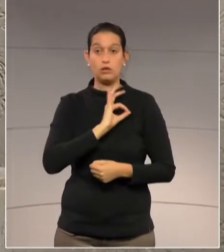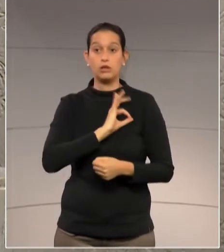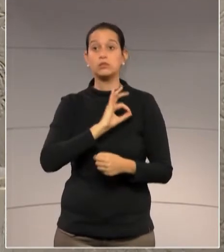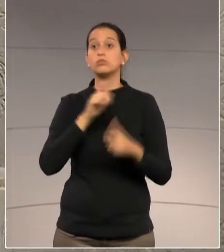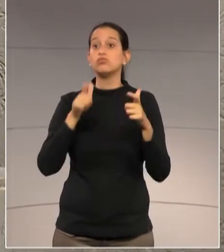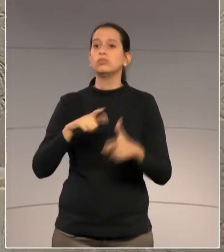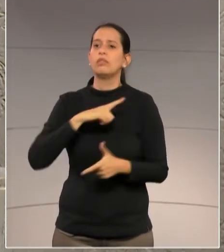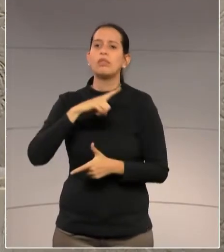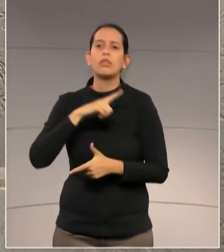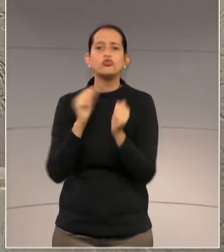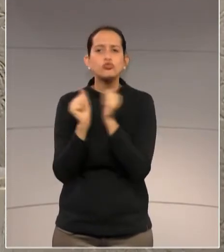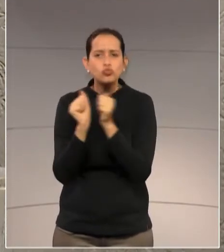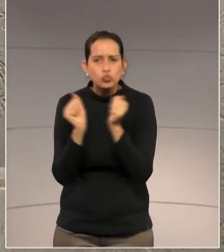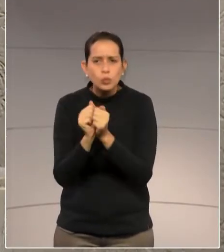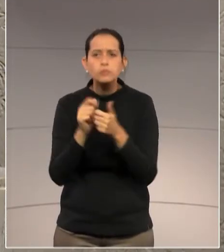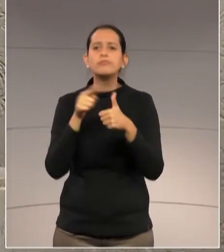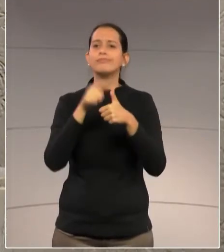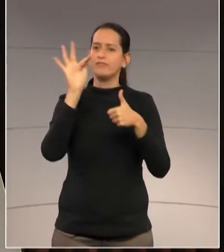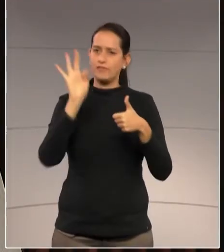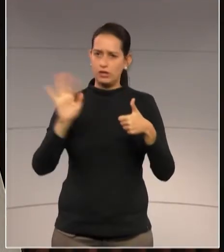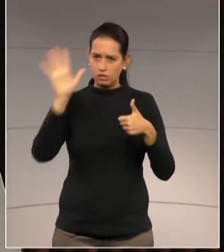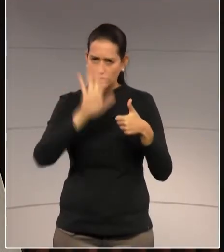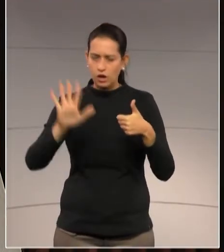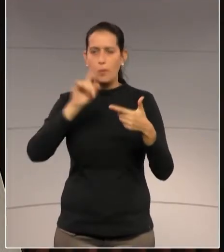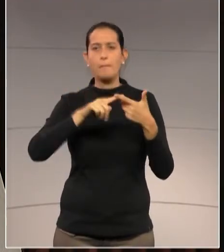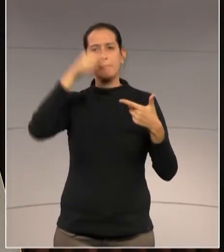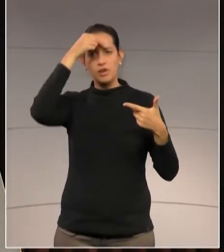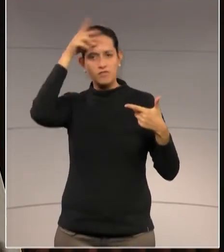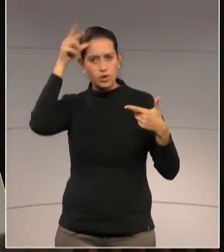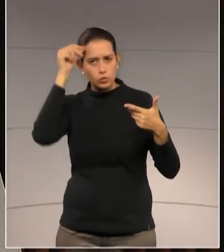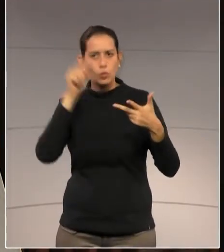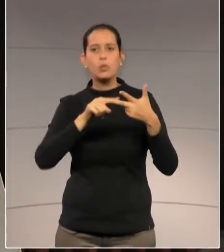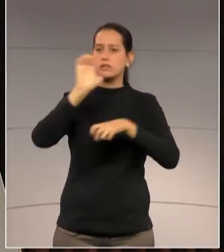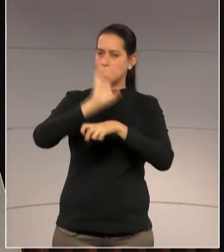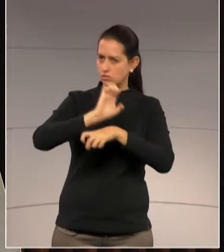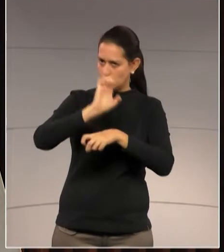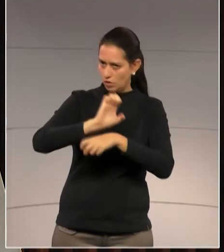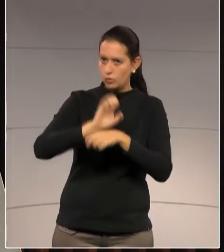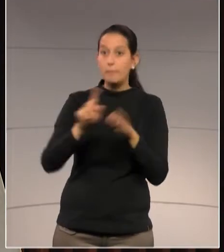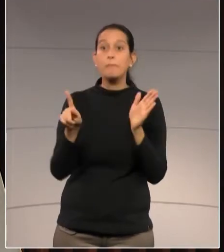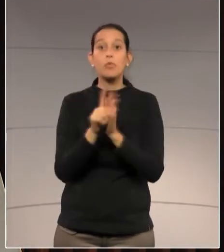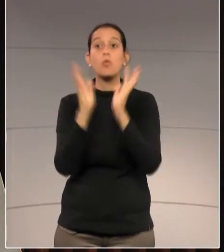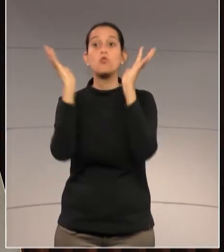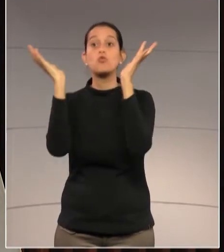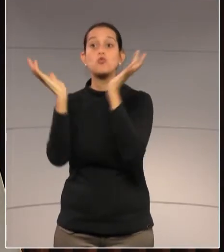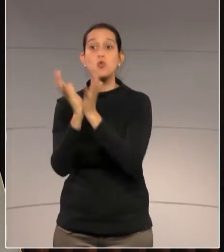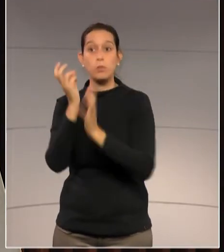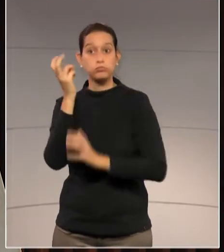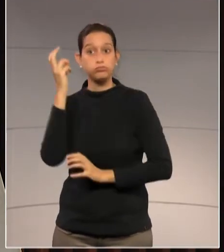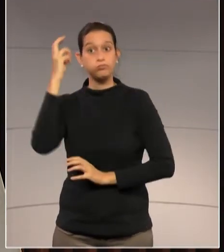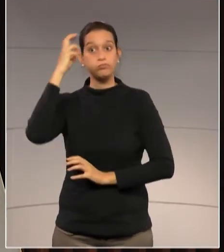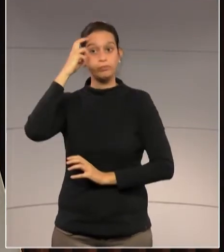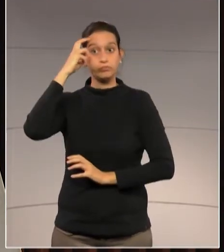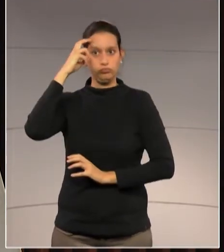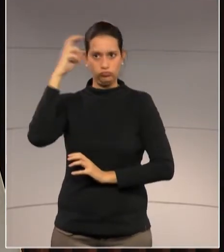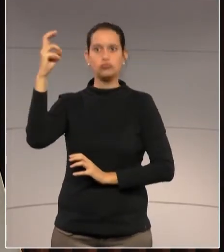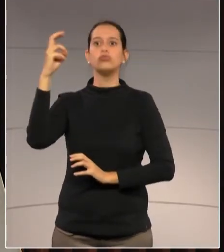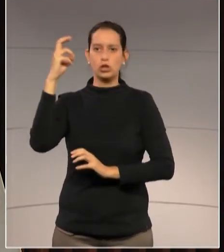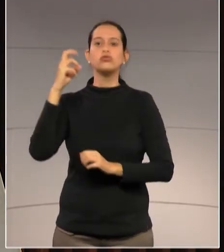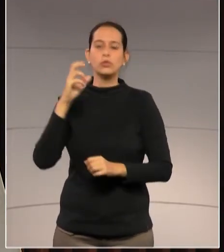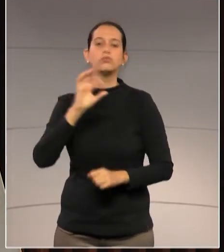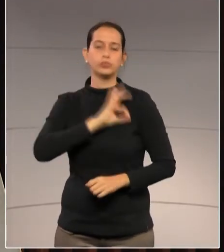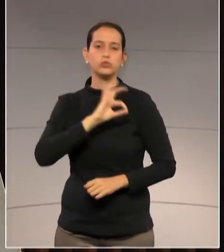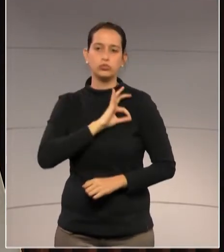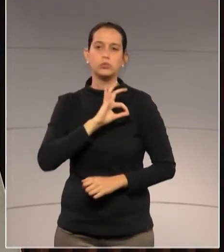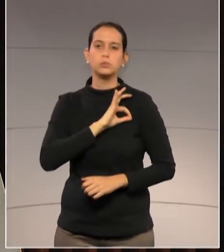municipais, que vai facilitar a integração da atuação operacional e de inteligência, os projetos Olho Vivo e Muralha, que